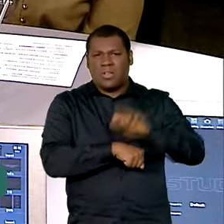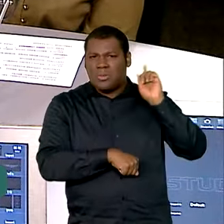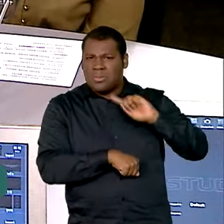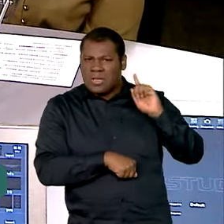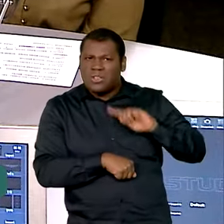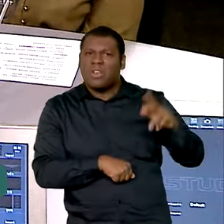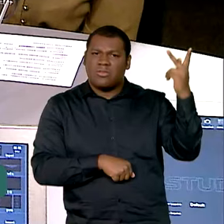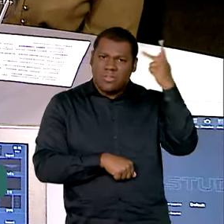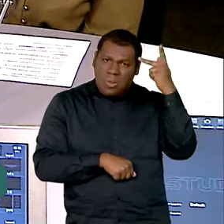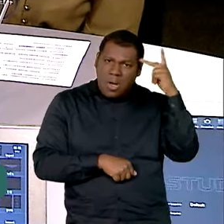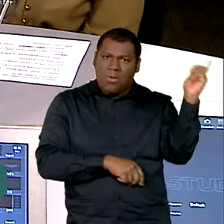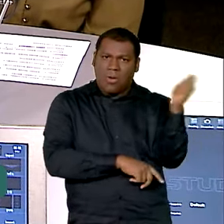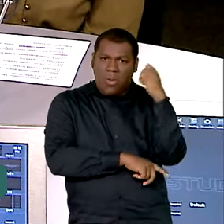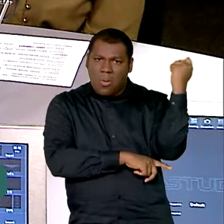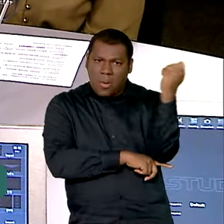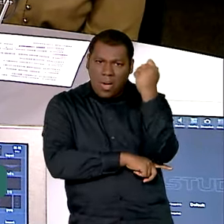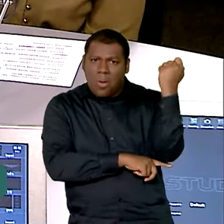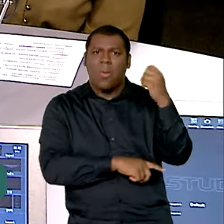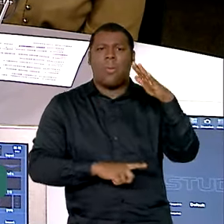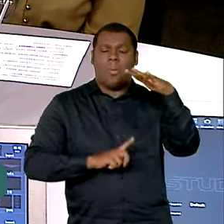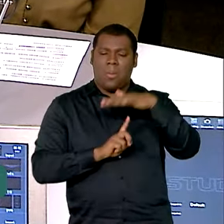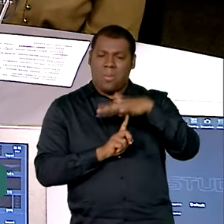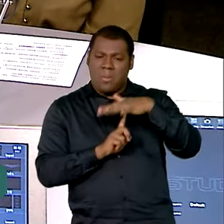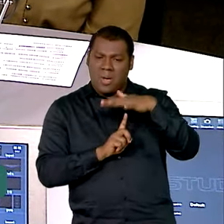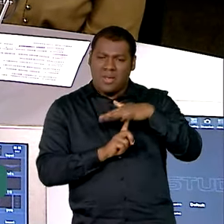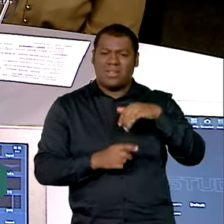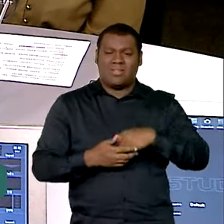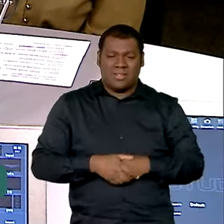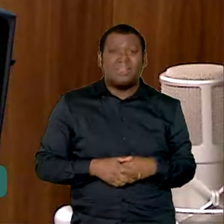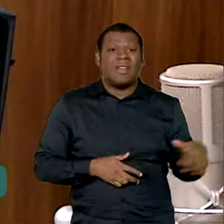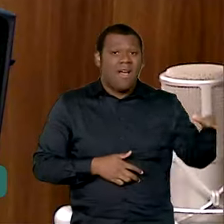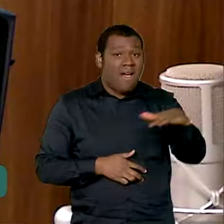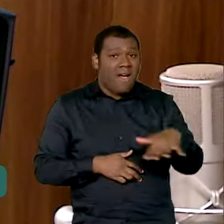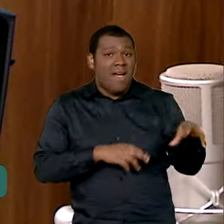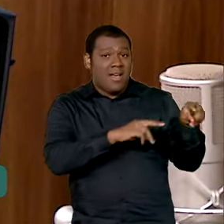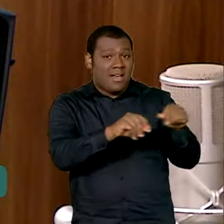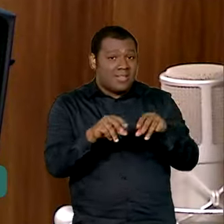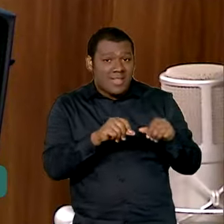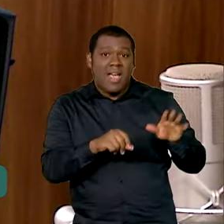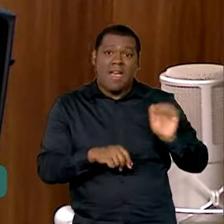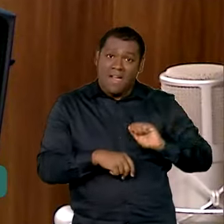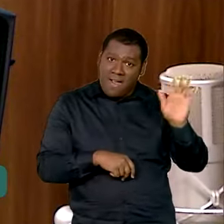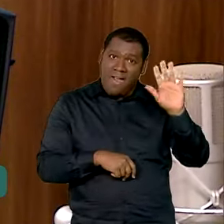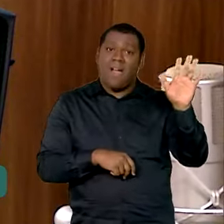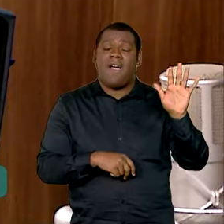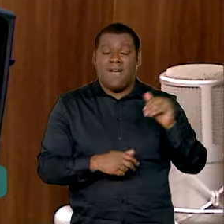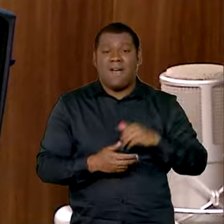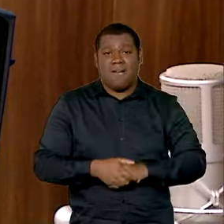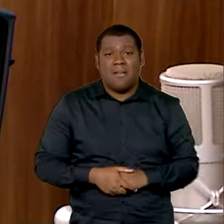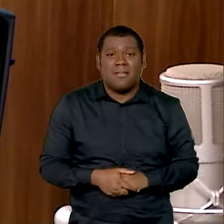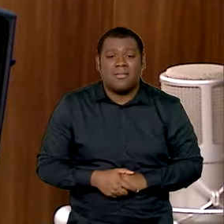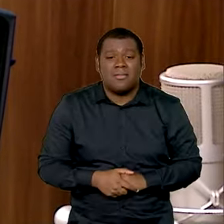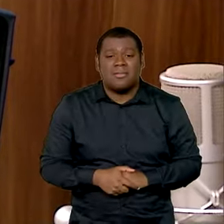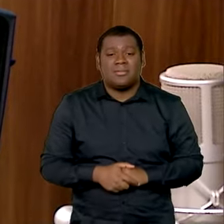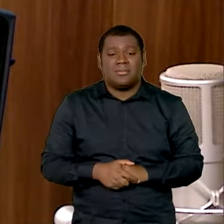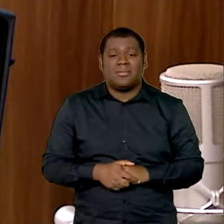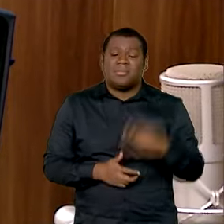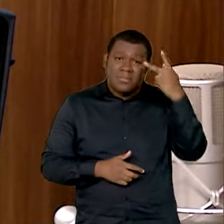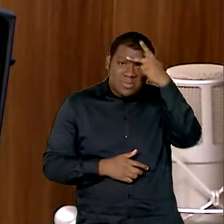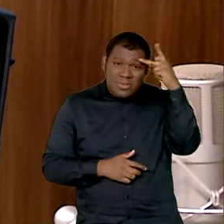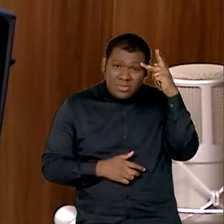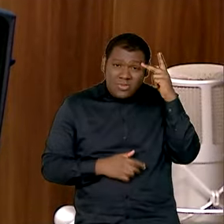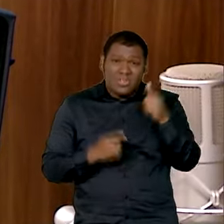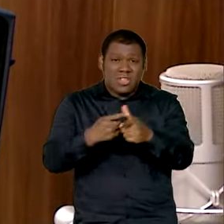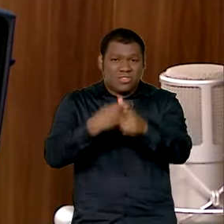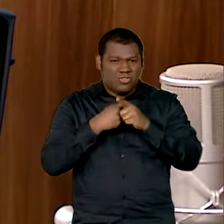Paraná também e aí né e uma terceira alternativa é aqueles grandes devedores da